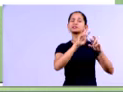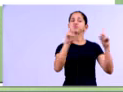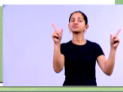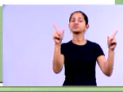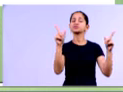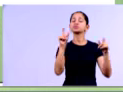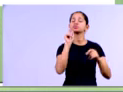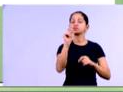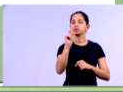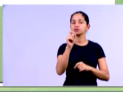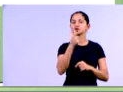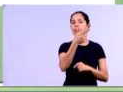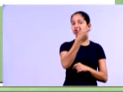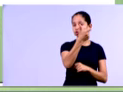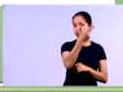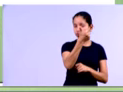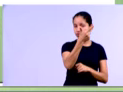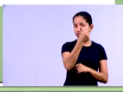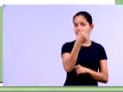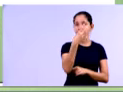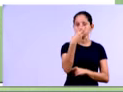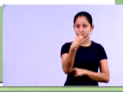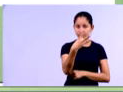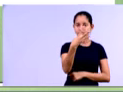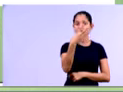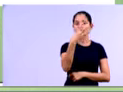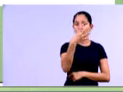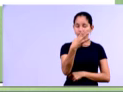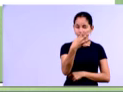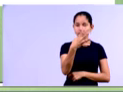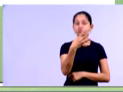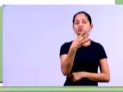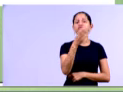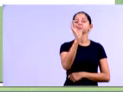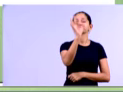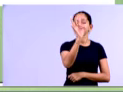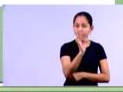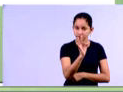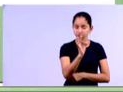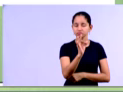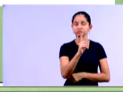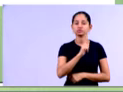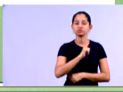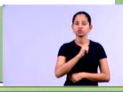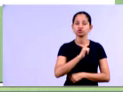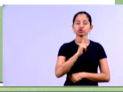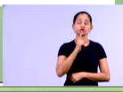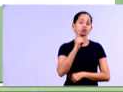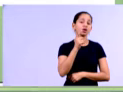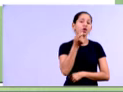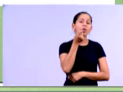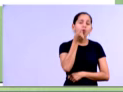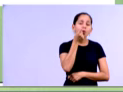os nossos estoques representavam 34%, né, 34,83%, quase 35%